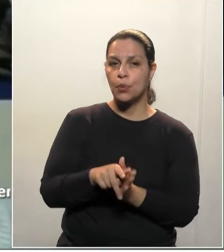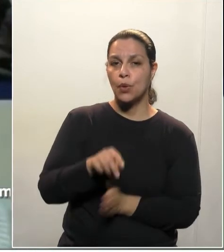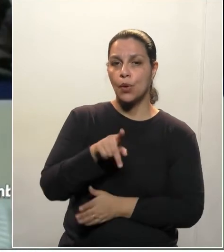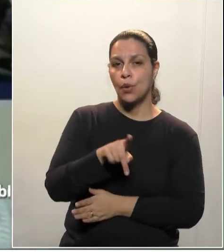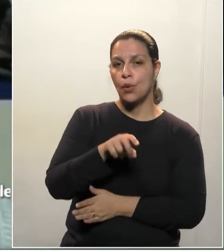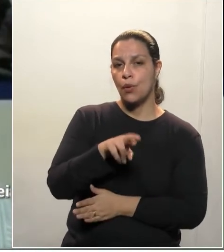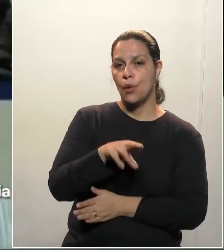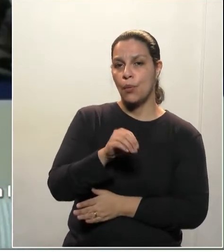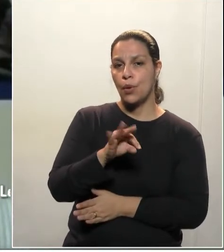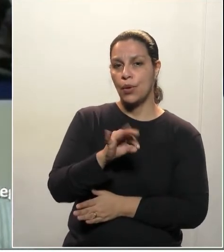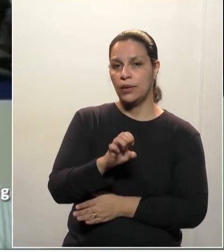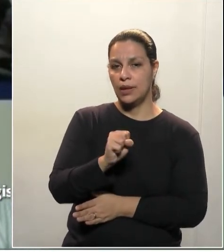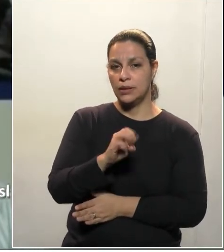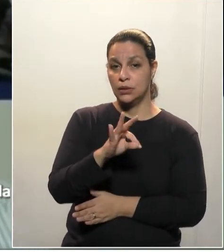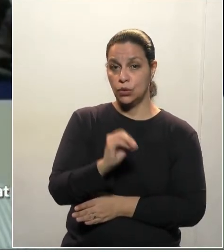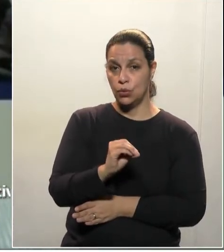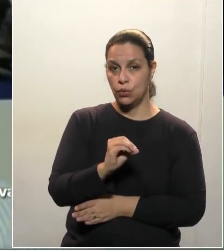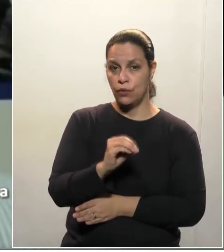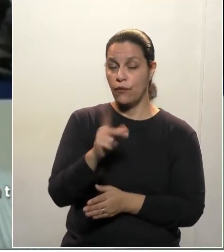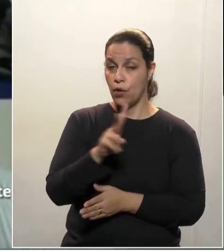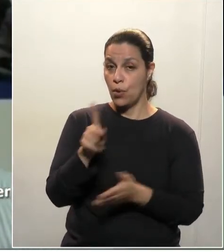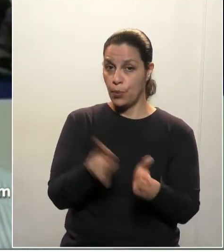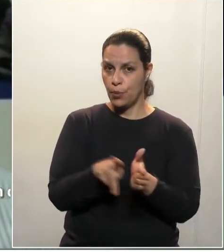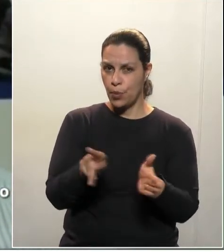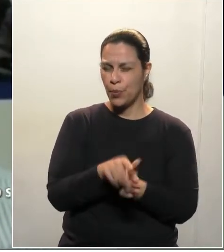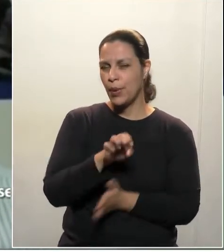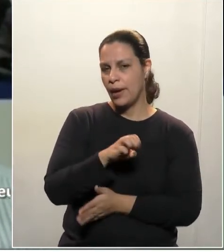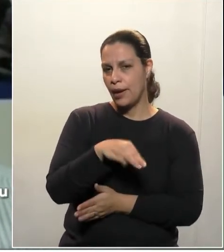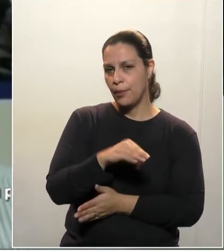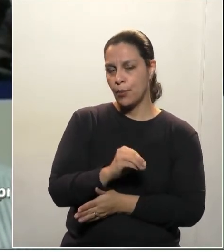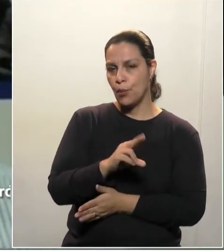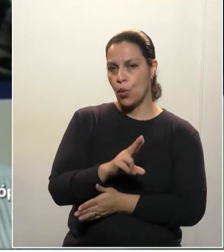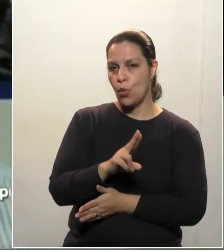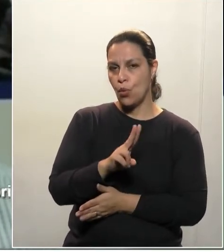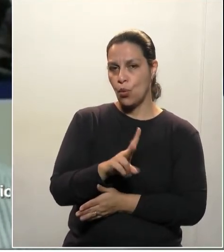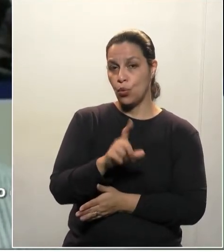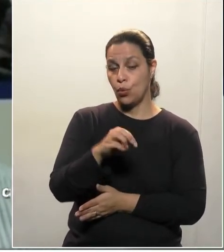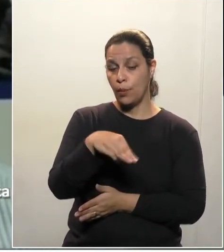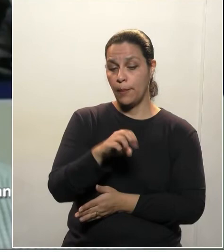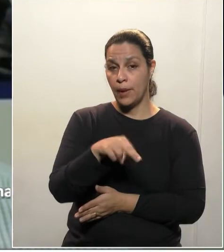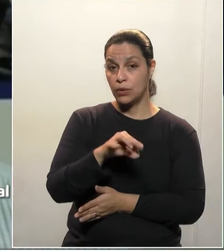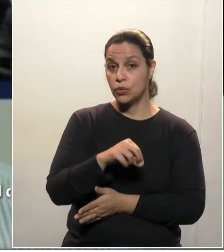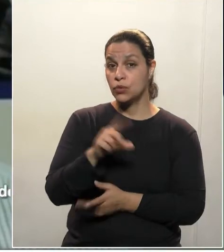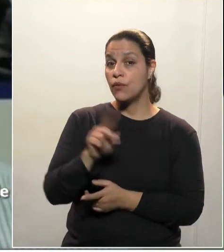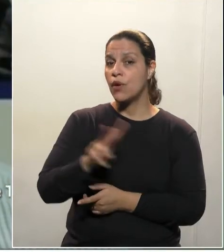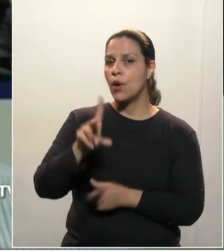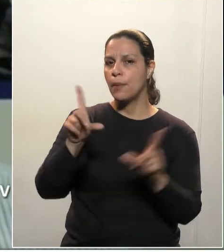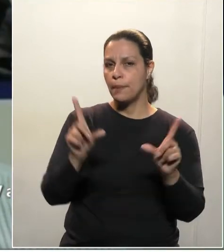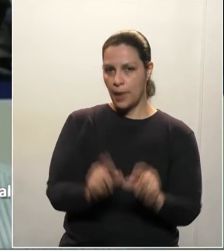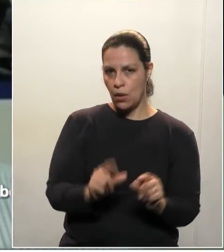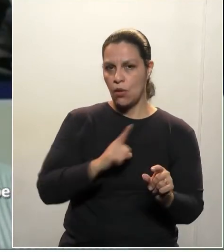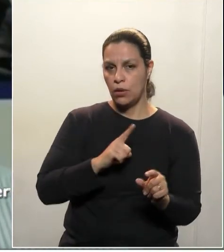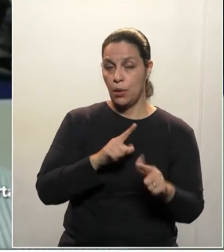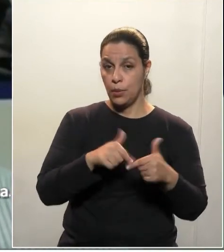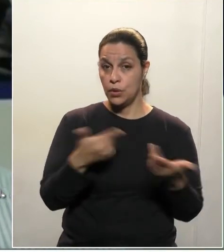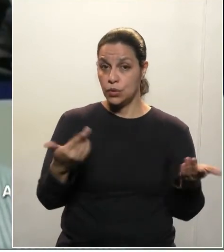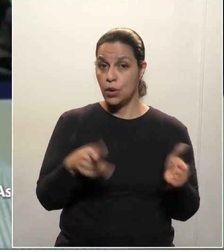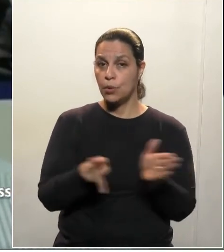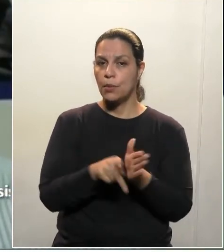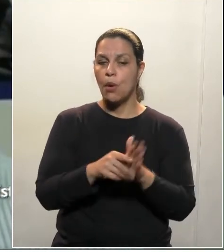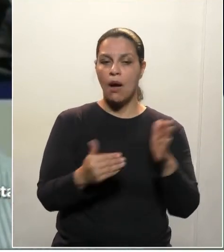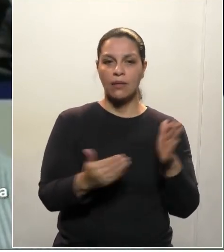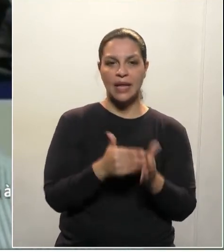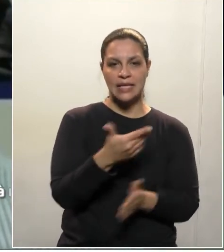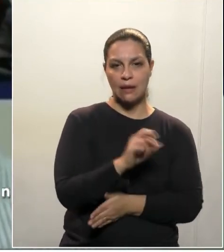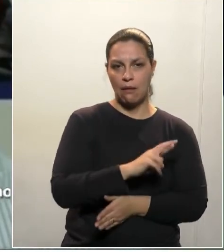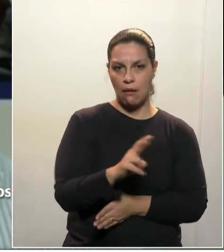protestos, o valor das custas ou emolumentos, para aqueles valores mais baixos. Ou seja, os títulos até R